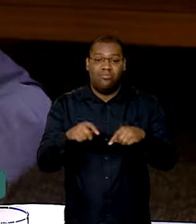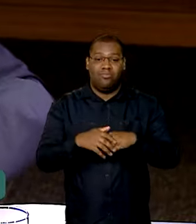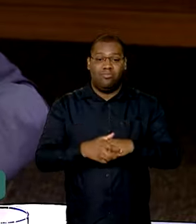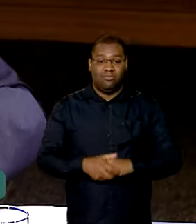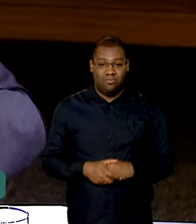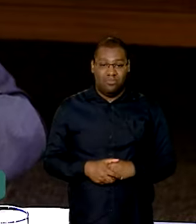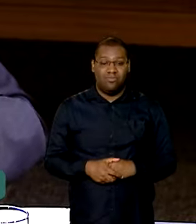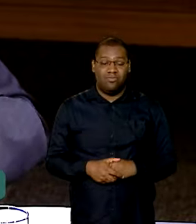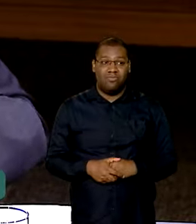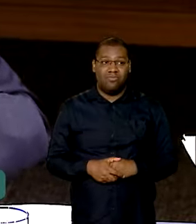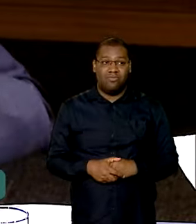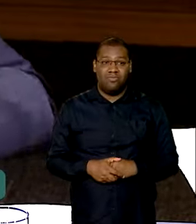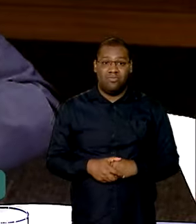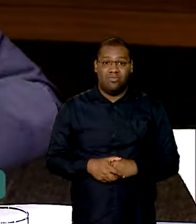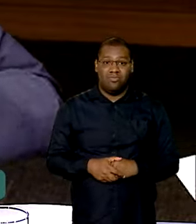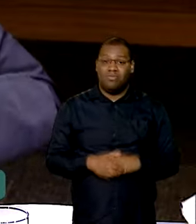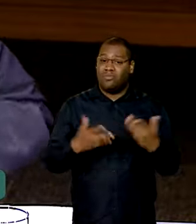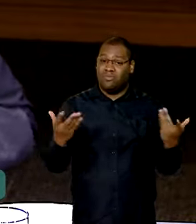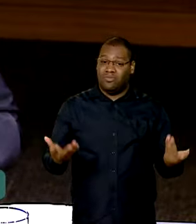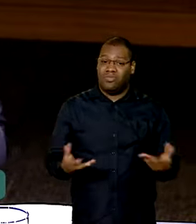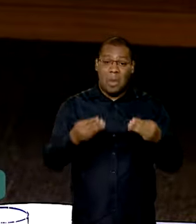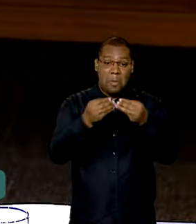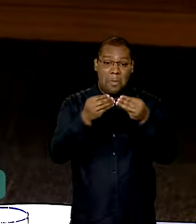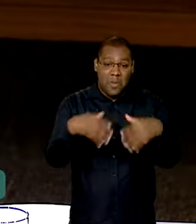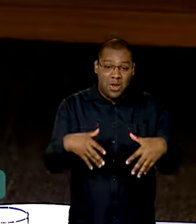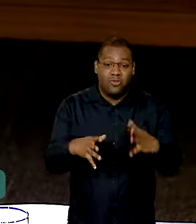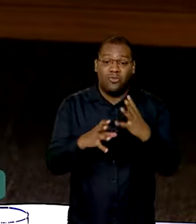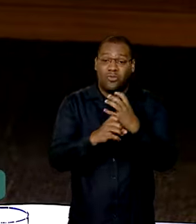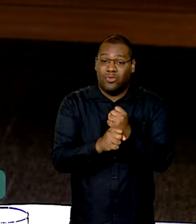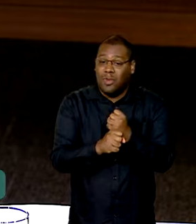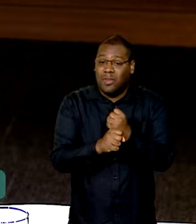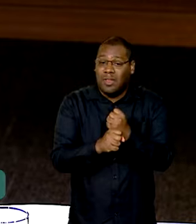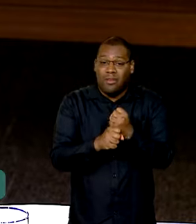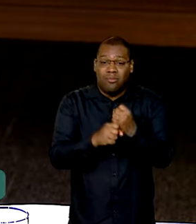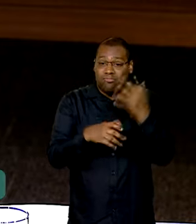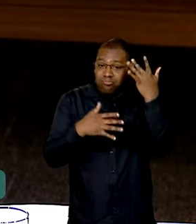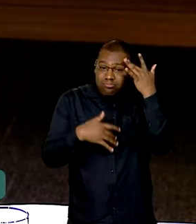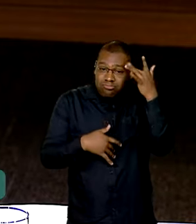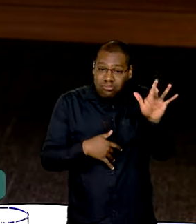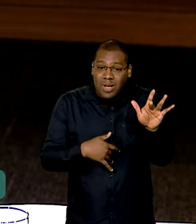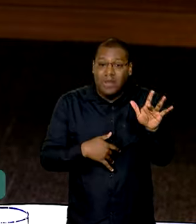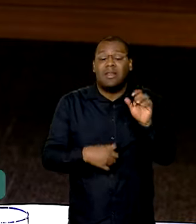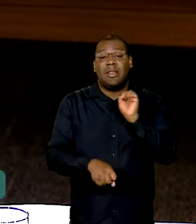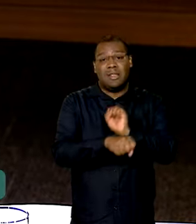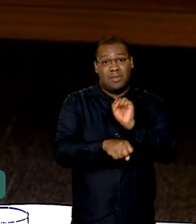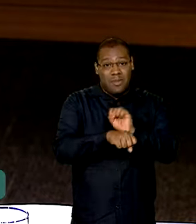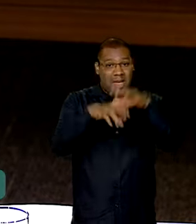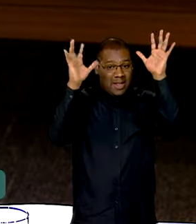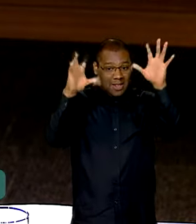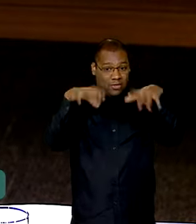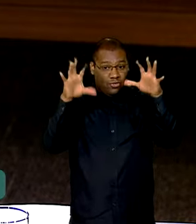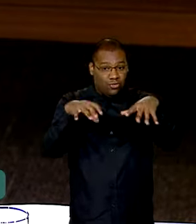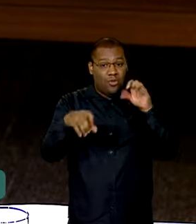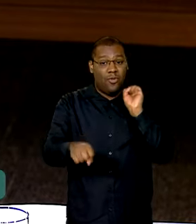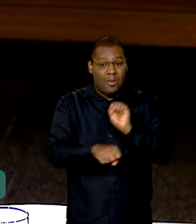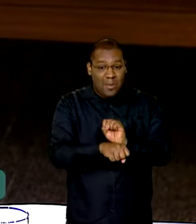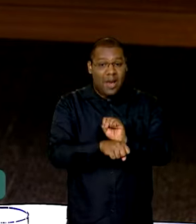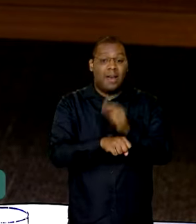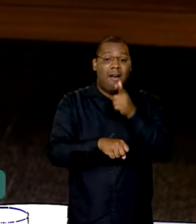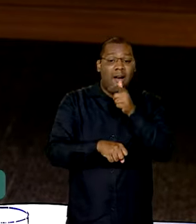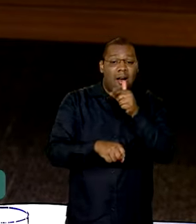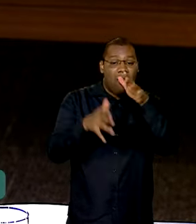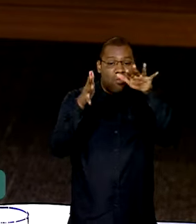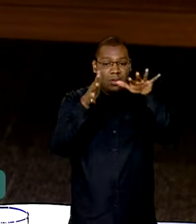a gente só vai ter o Estado real quando a água baixar, que a gente vê o que aconteceu de fato no Rio Grande do Sul.